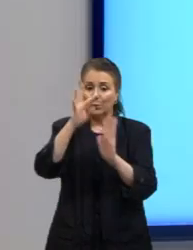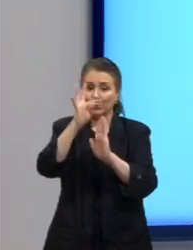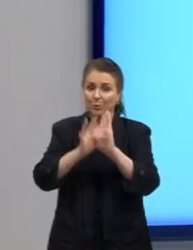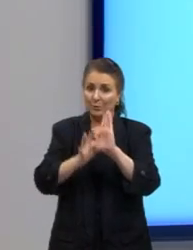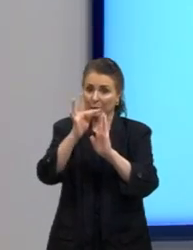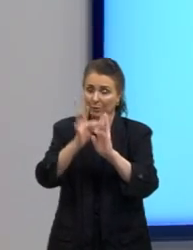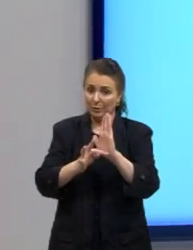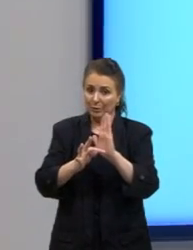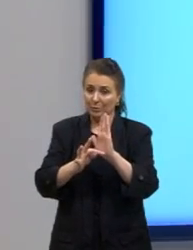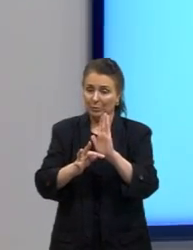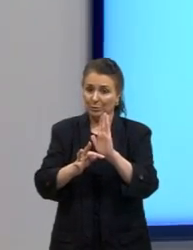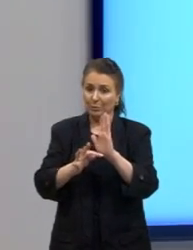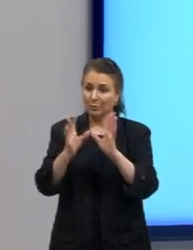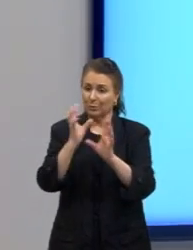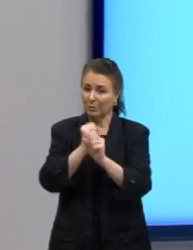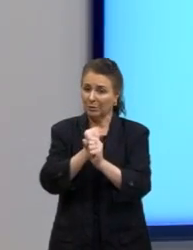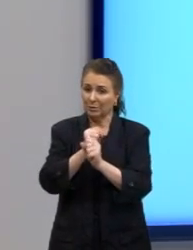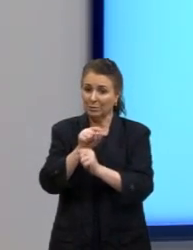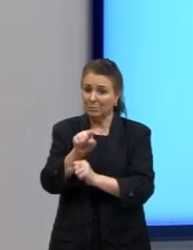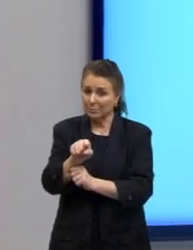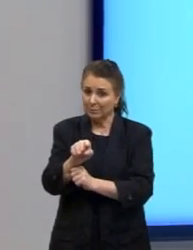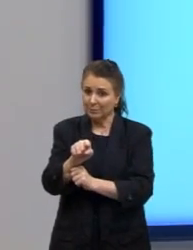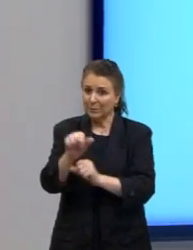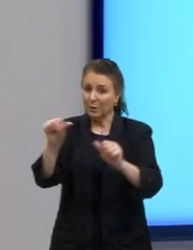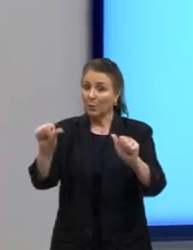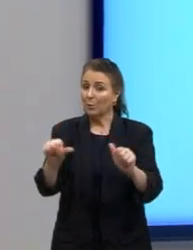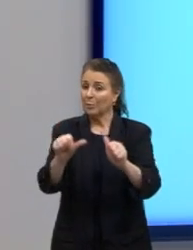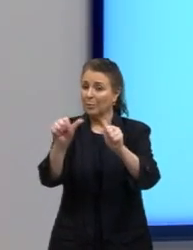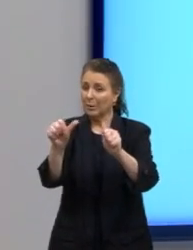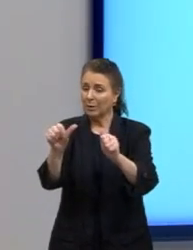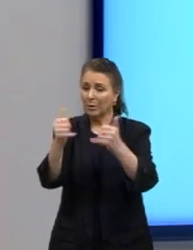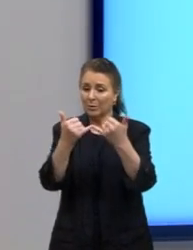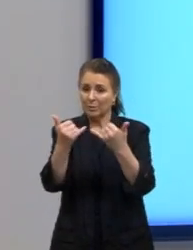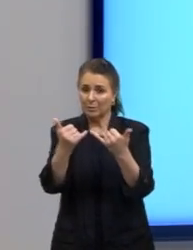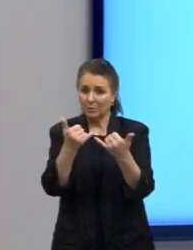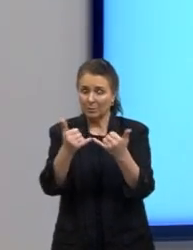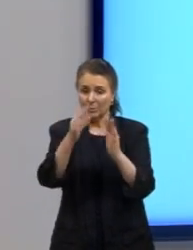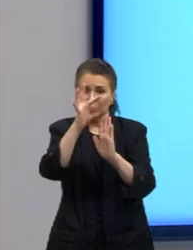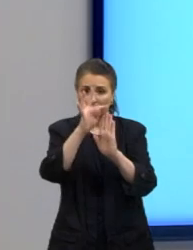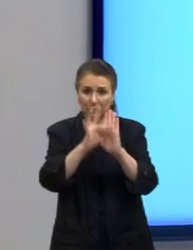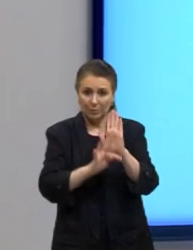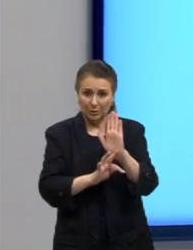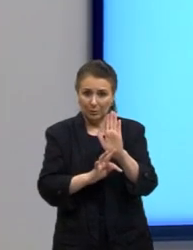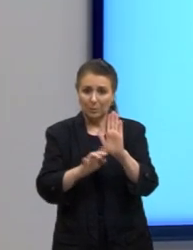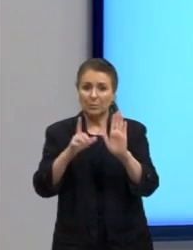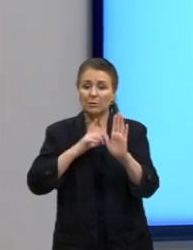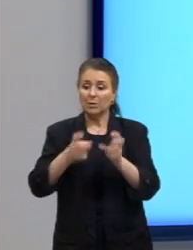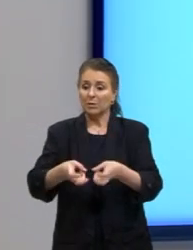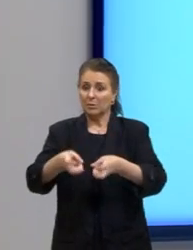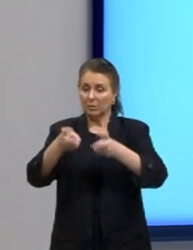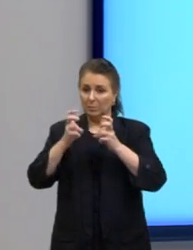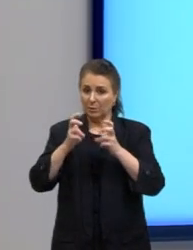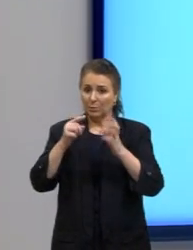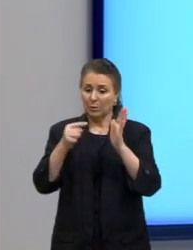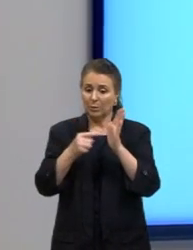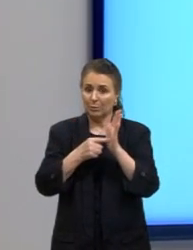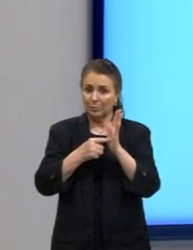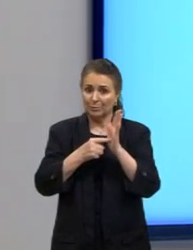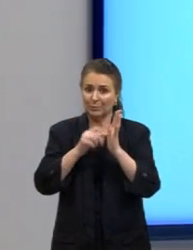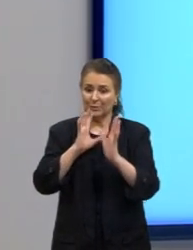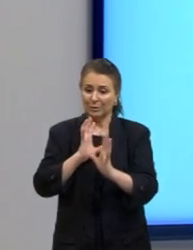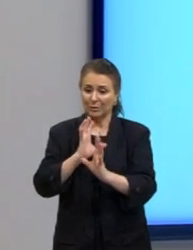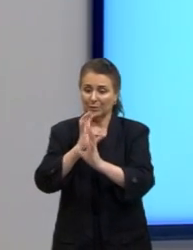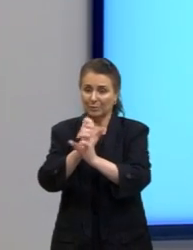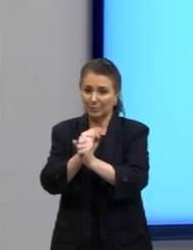mil. O nosso melhor exemplo é no texto que já recebeu a nota mil. por isso que é